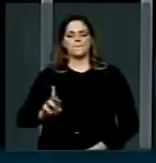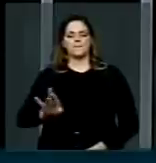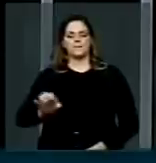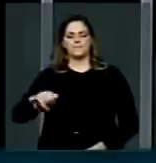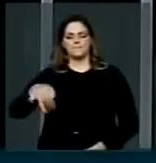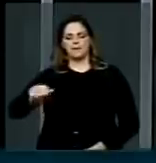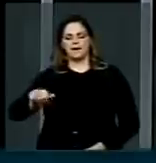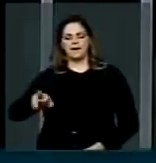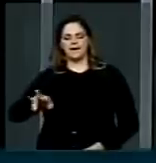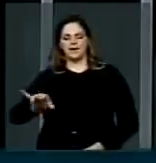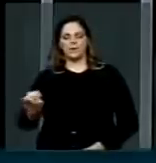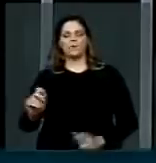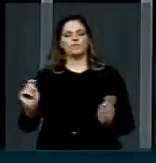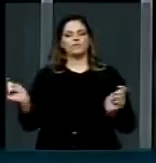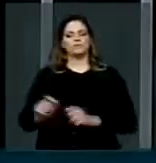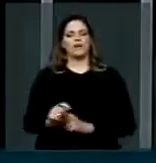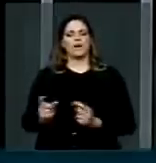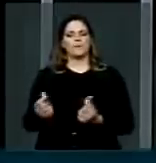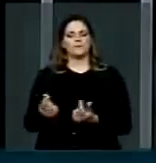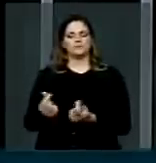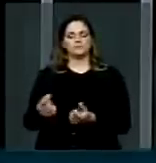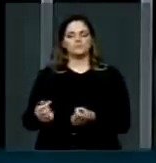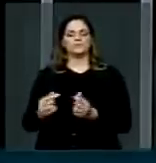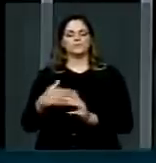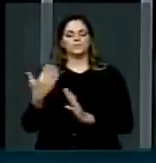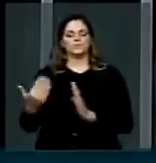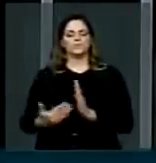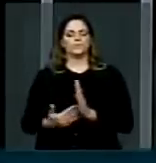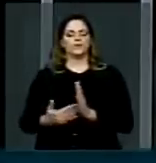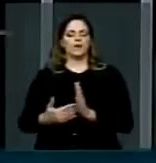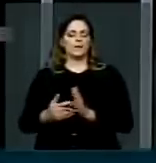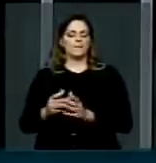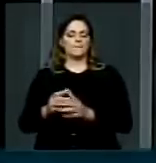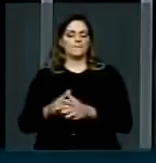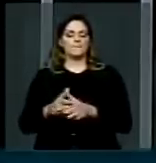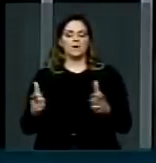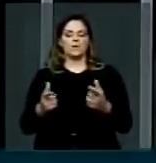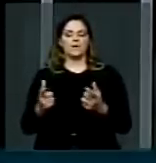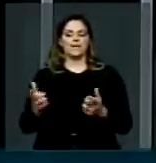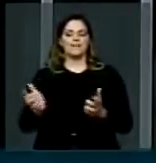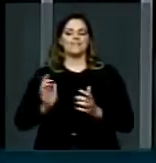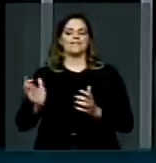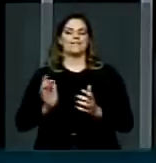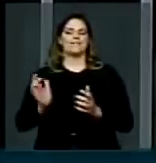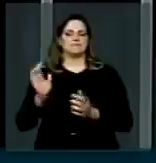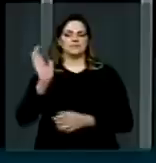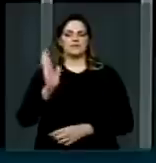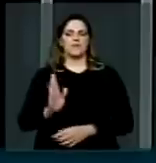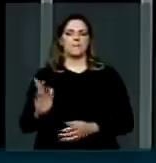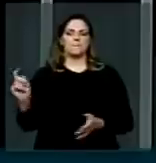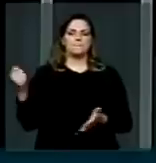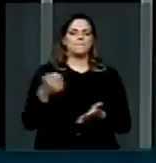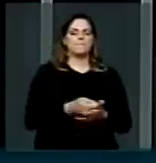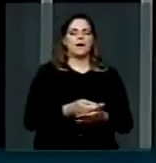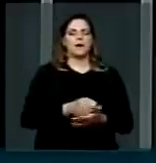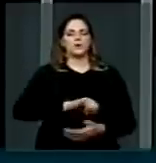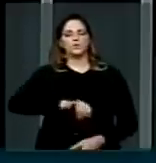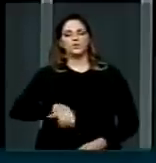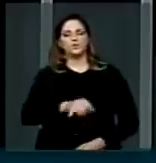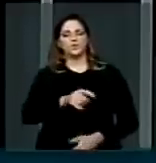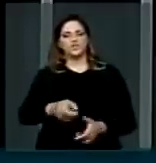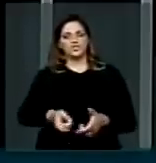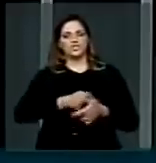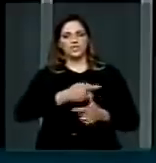qual se canaliza uma grande parte da riqueza nacional para pagar juros da dívida pública,